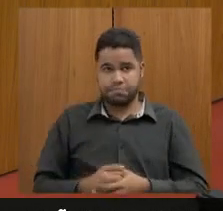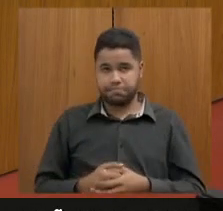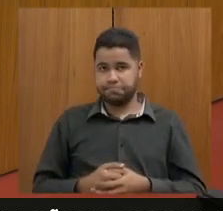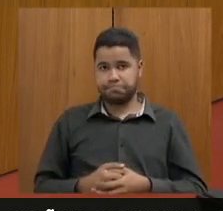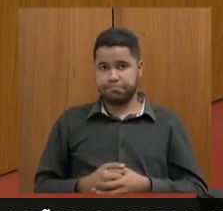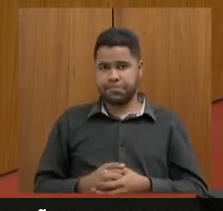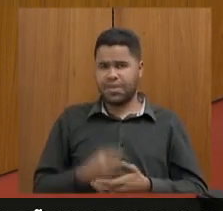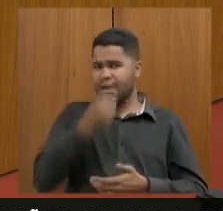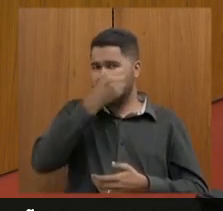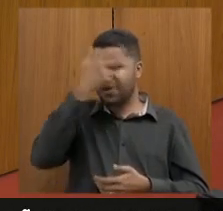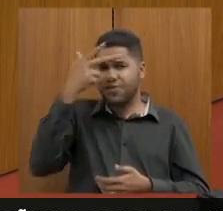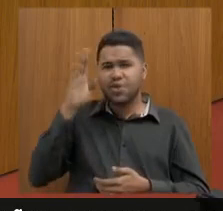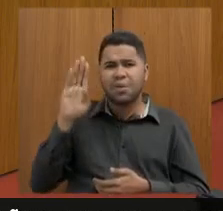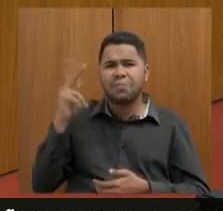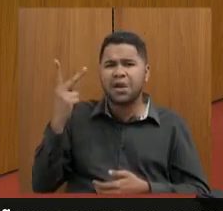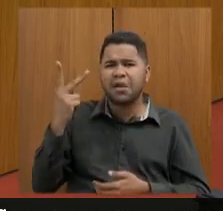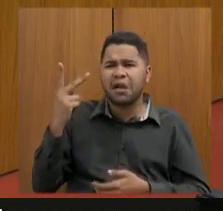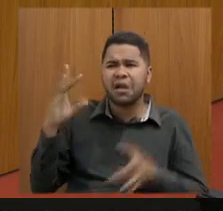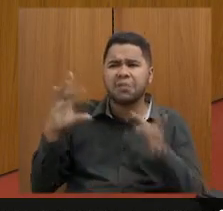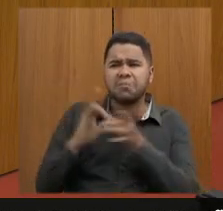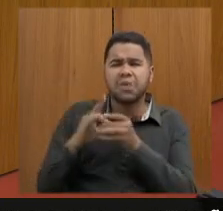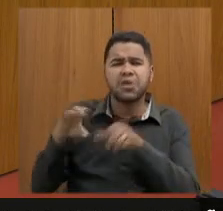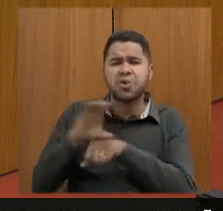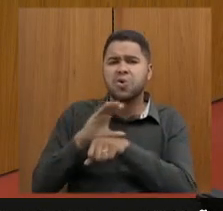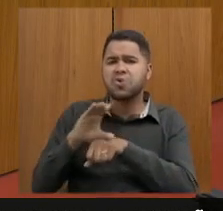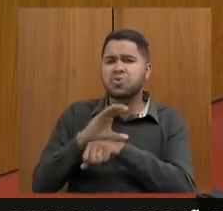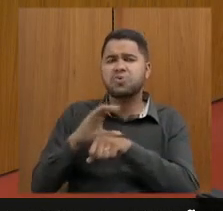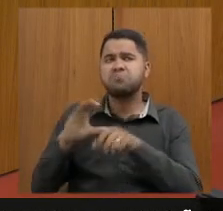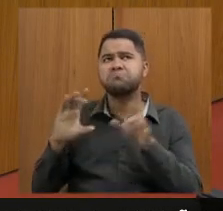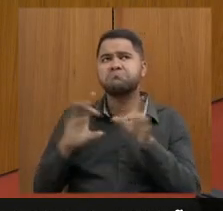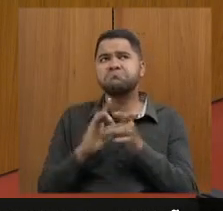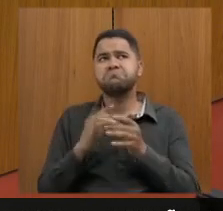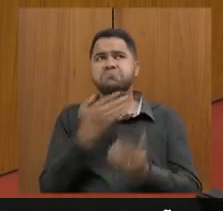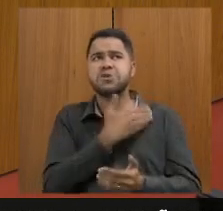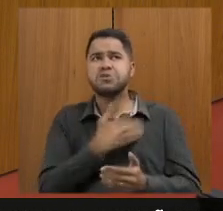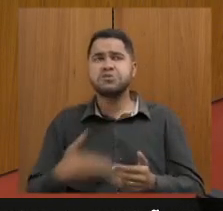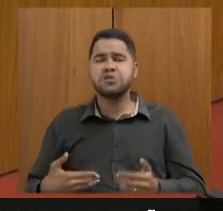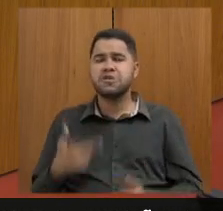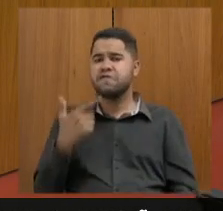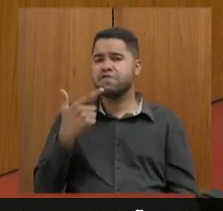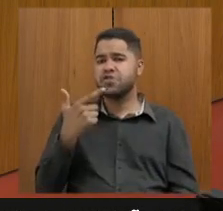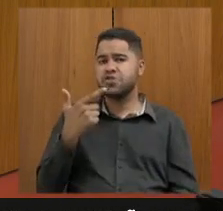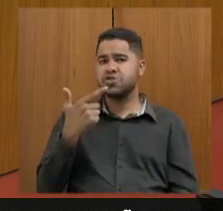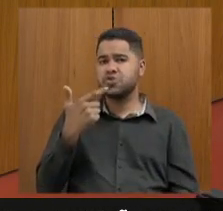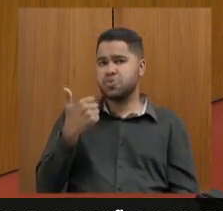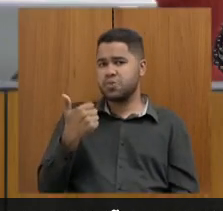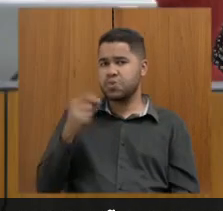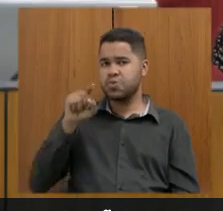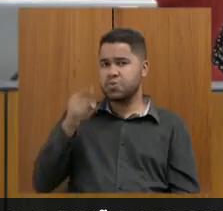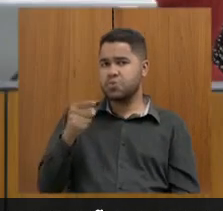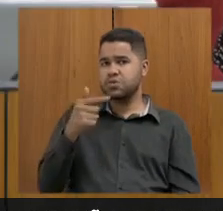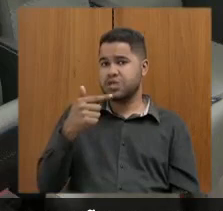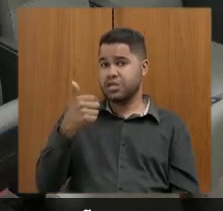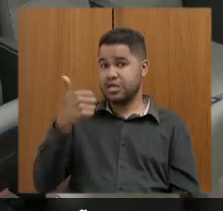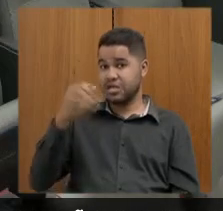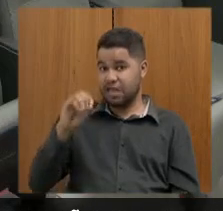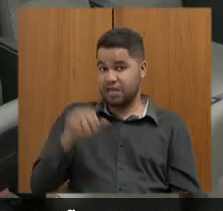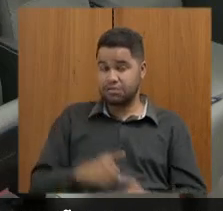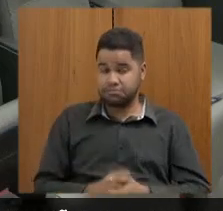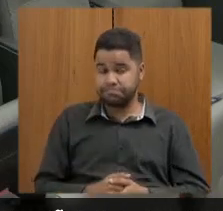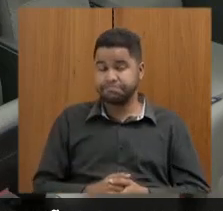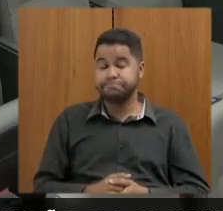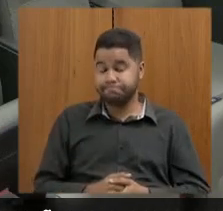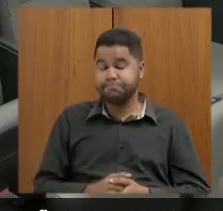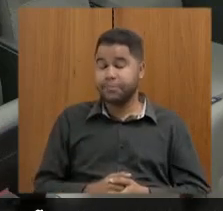A Prefeitura de Belo Horizonte não tem uma emenda à Constituição do Estado, não tem a 21.710. Eu queria que a